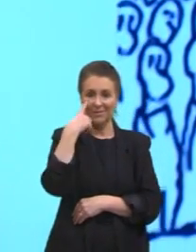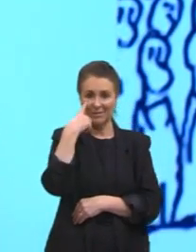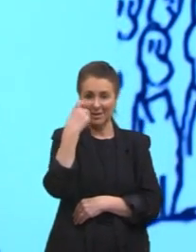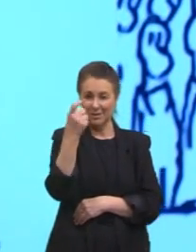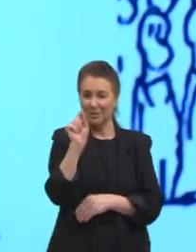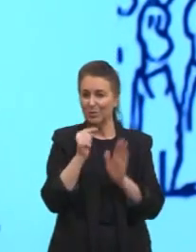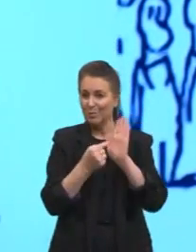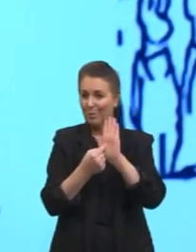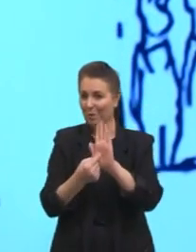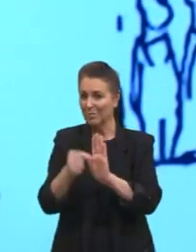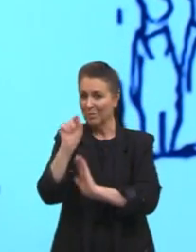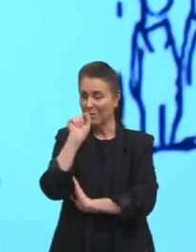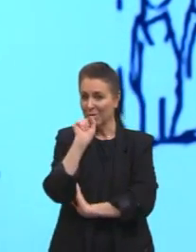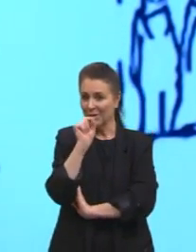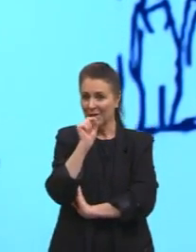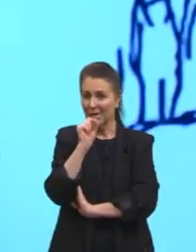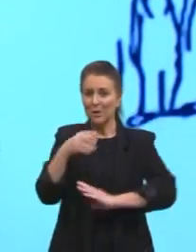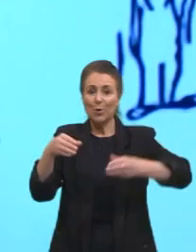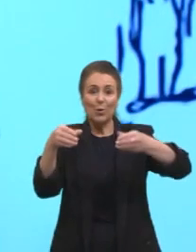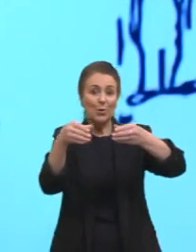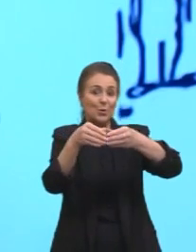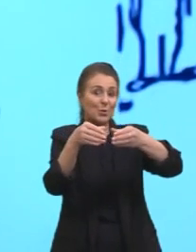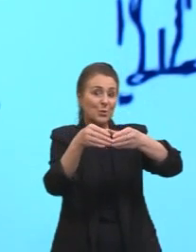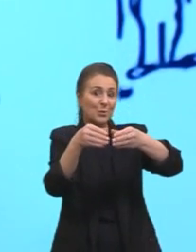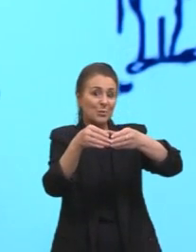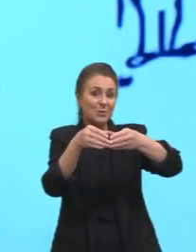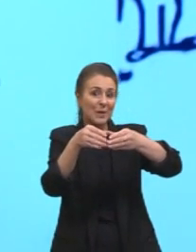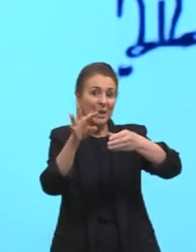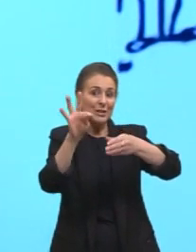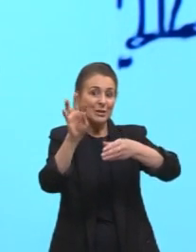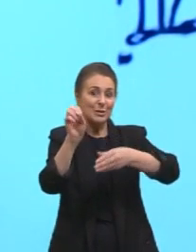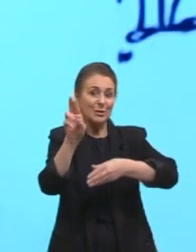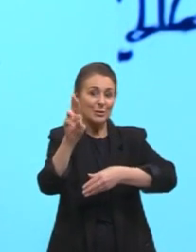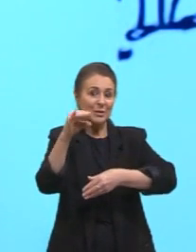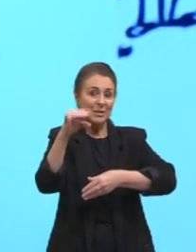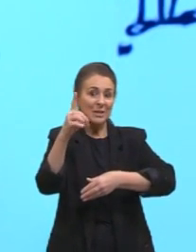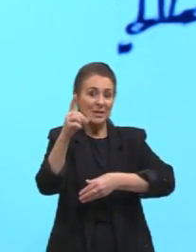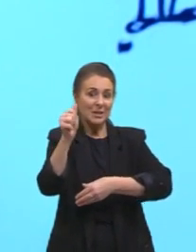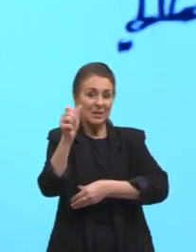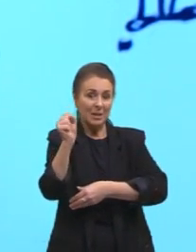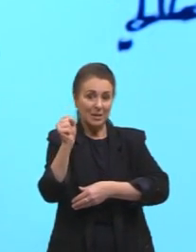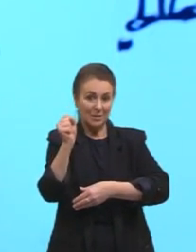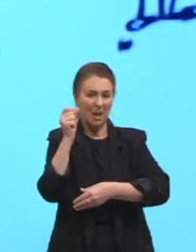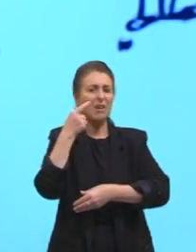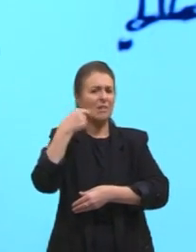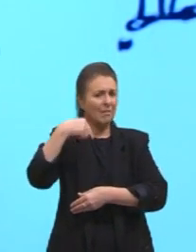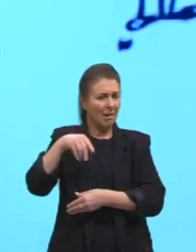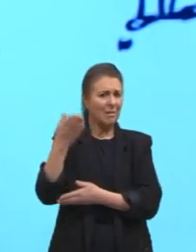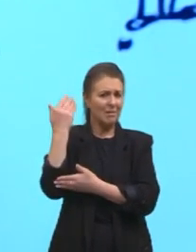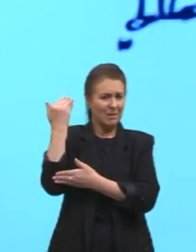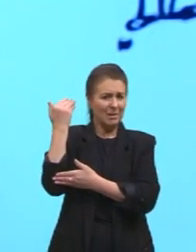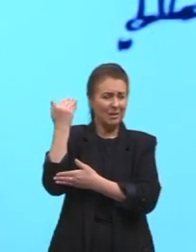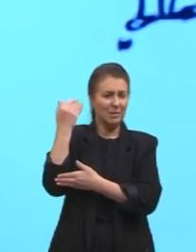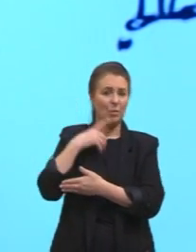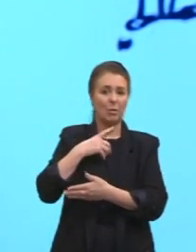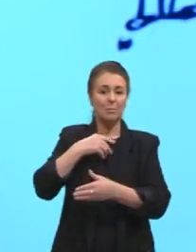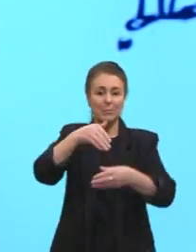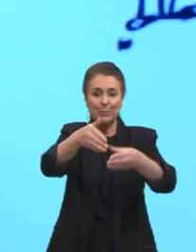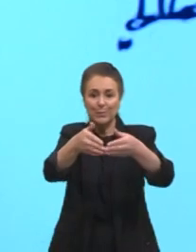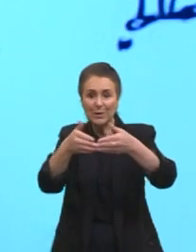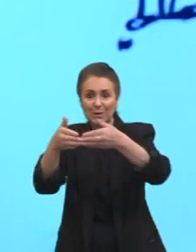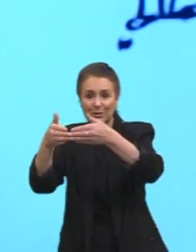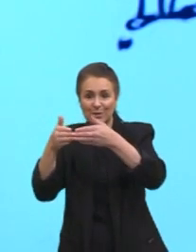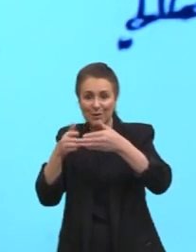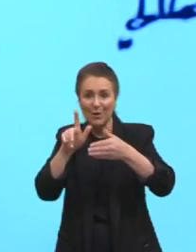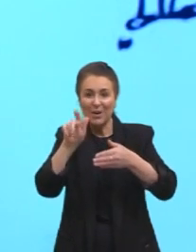as torcidas organizadas, já naquela época, lutando pela democracia. Tem fladiretas, gaviões